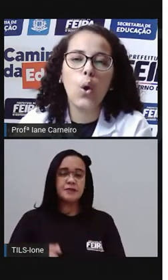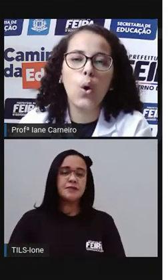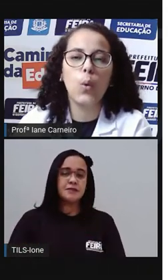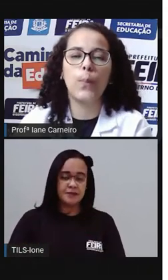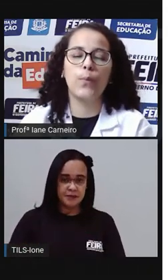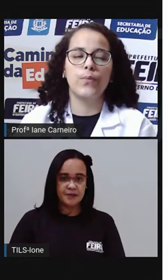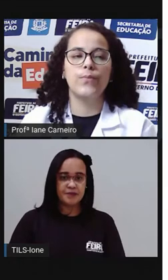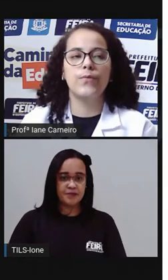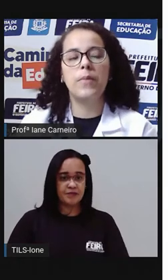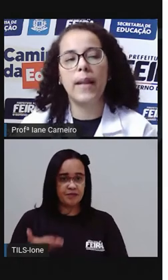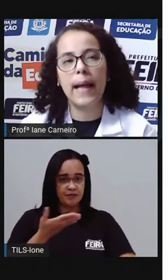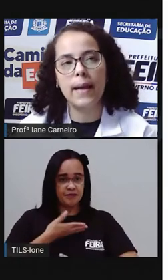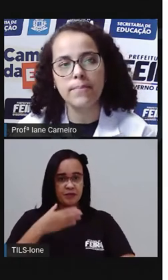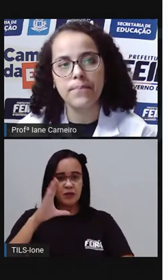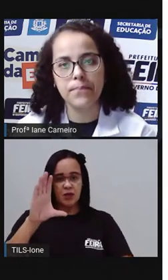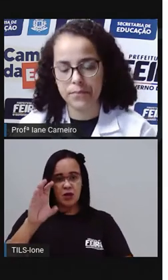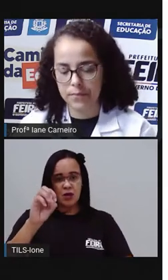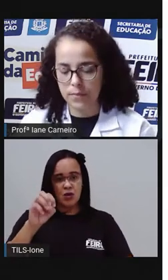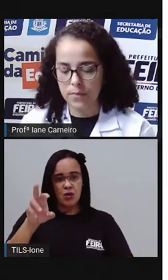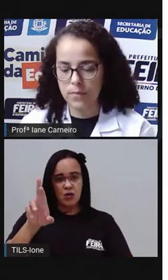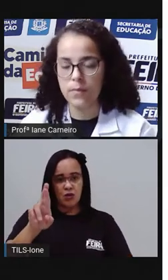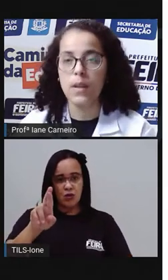Corpo. Vamos lá?